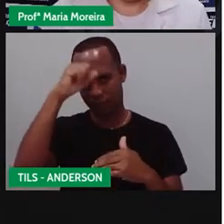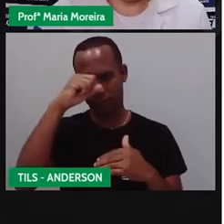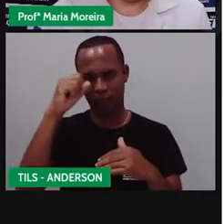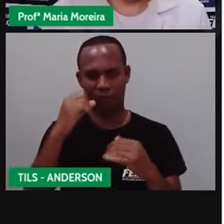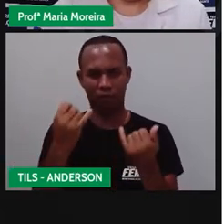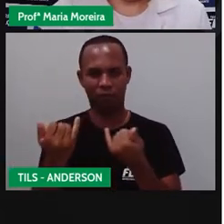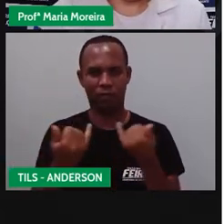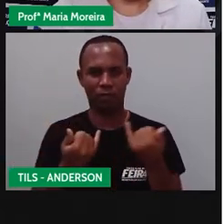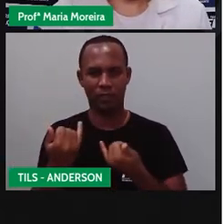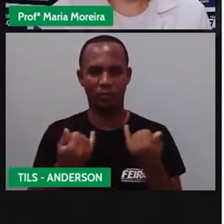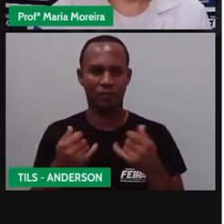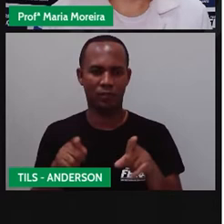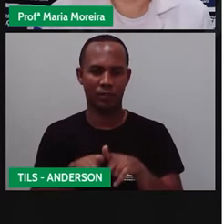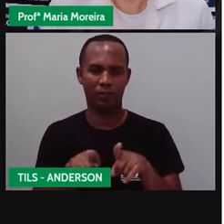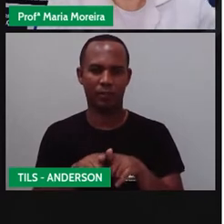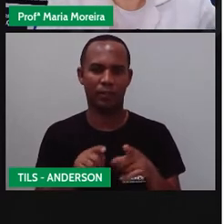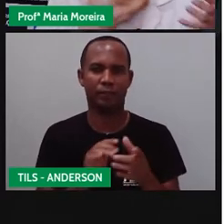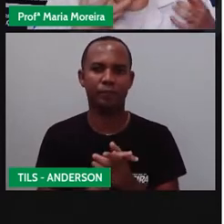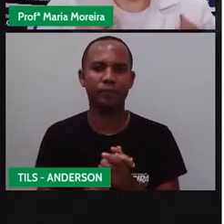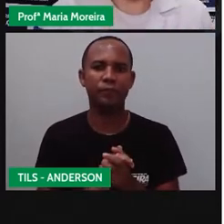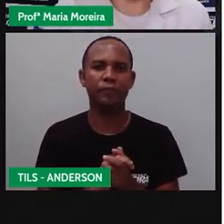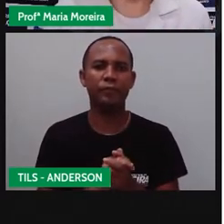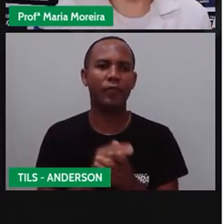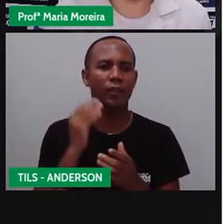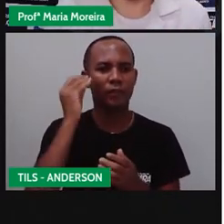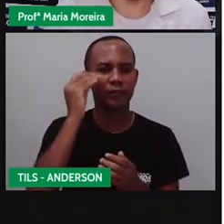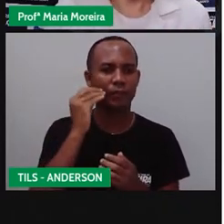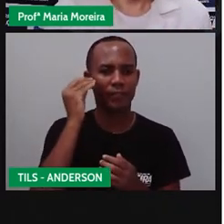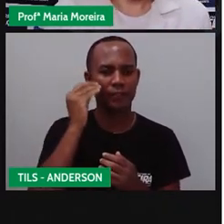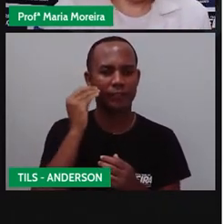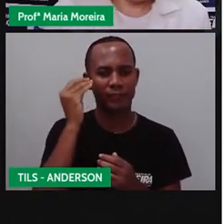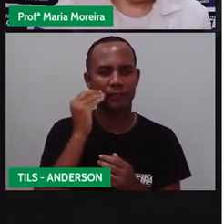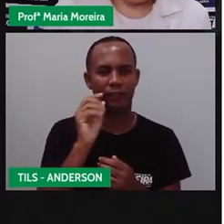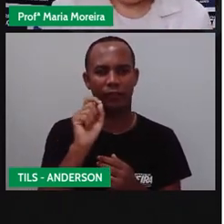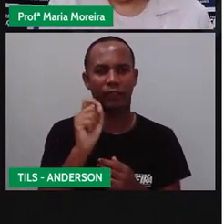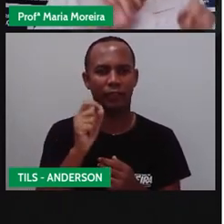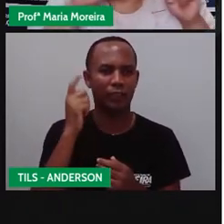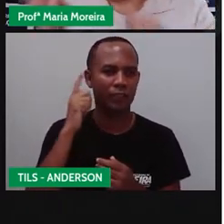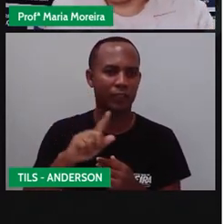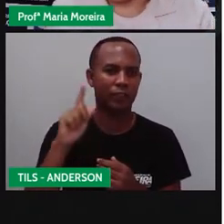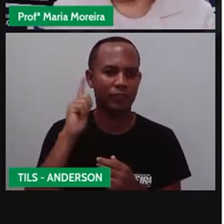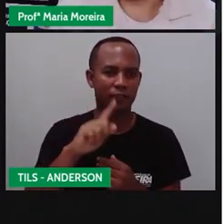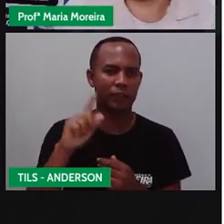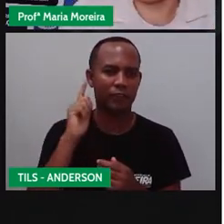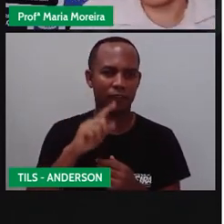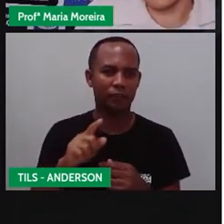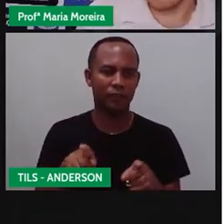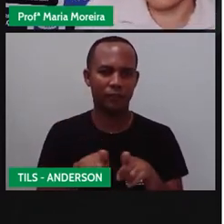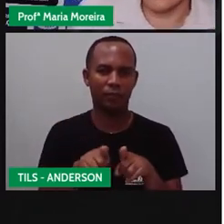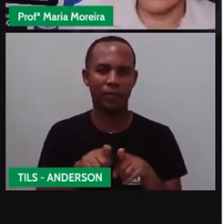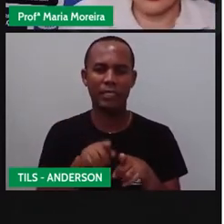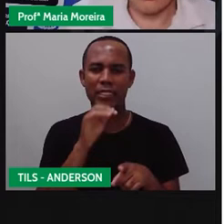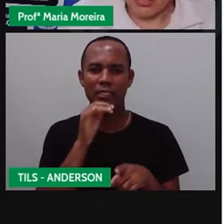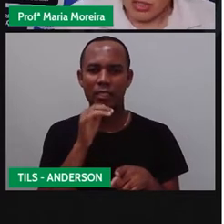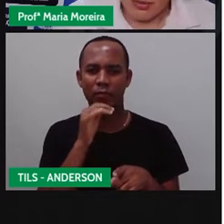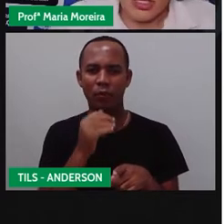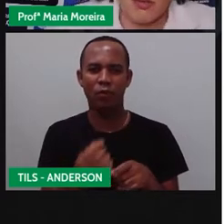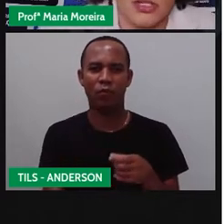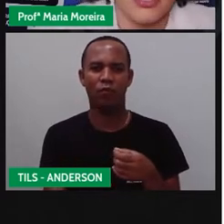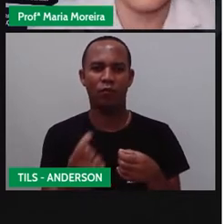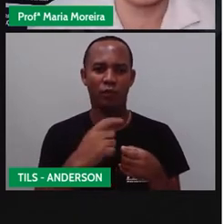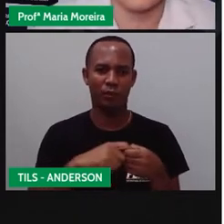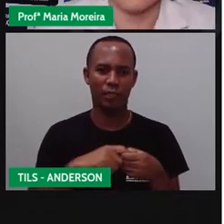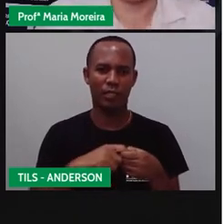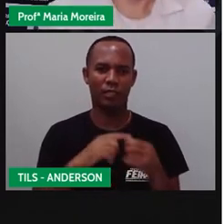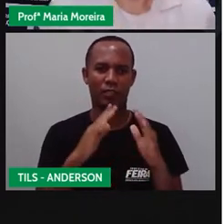informação. Então, quê? Experiência que a gente tá o quê? Ganhando. Então, quando a gente voltar com segurança lá pra sala de aula... Deixa a posse